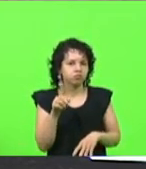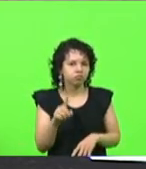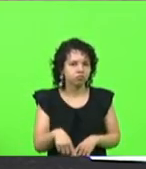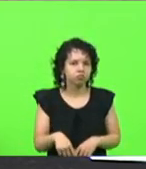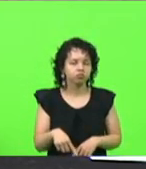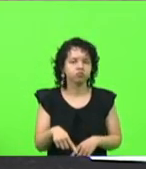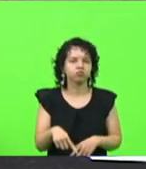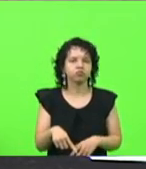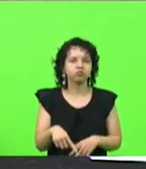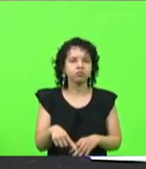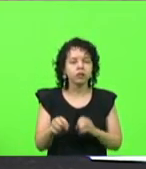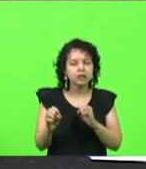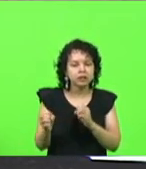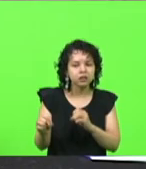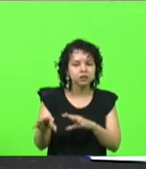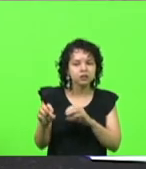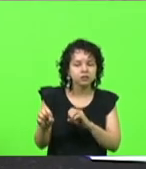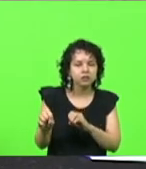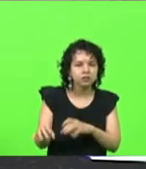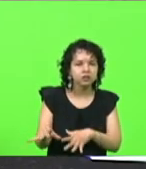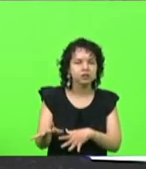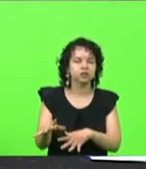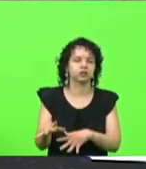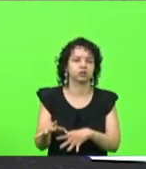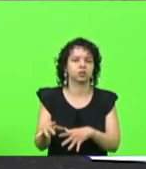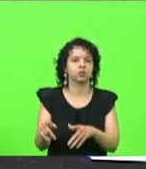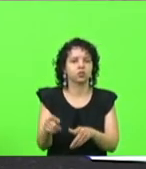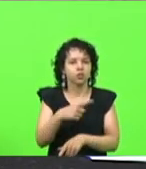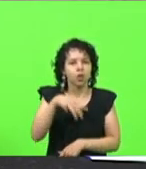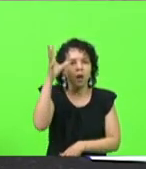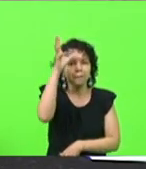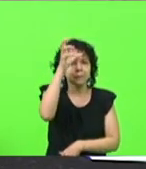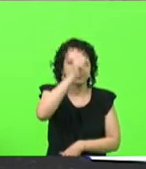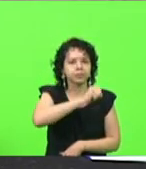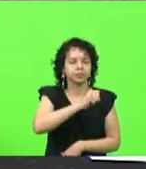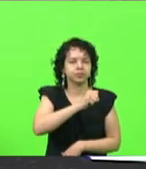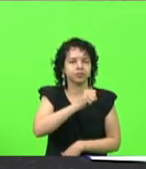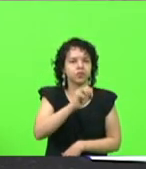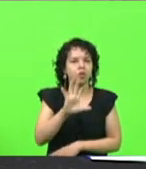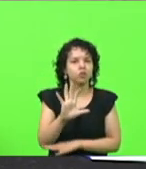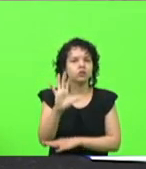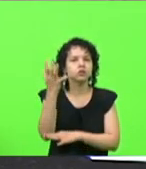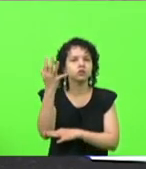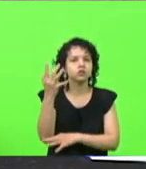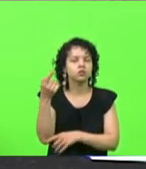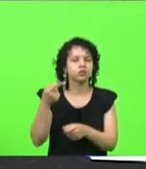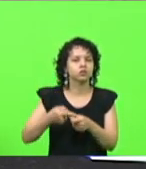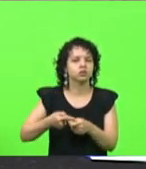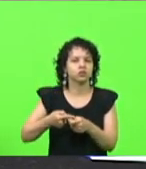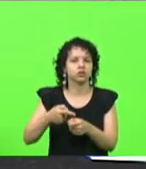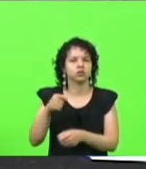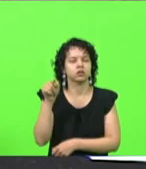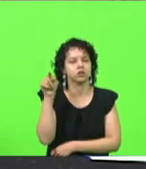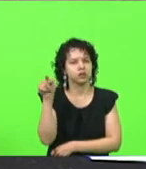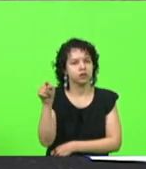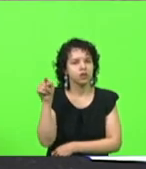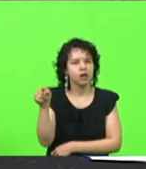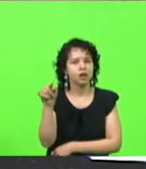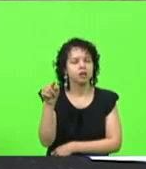aconteceu no dia último, 11 de novembro, em Salvador, felizmente não foi em Santa Catarina,